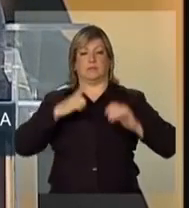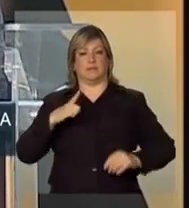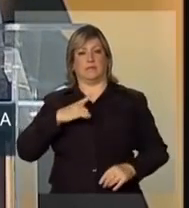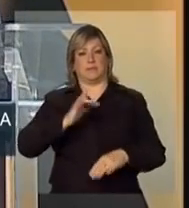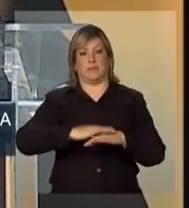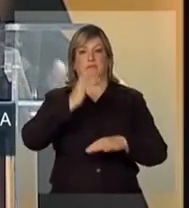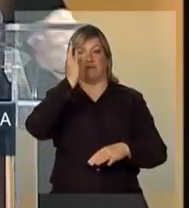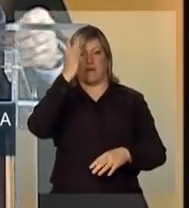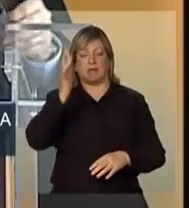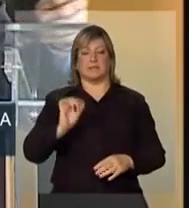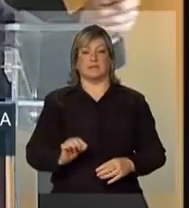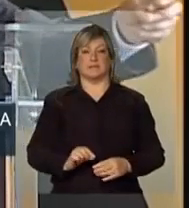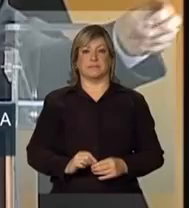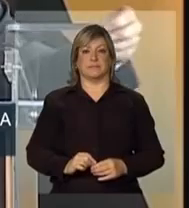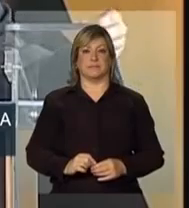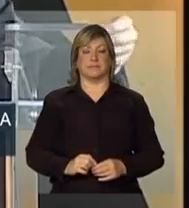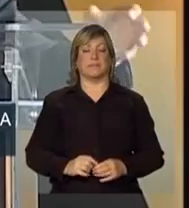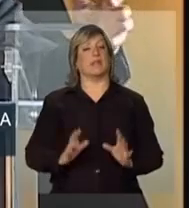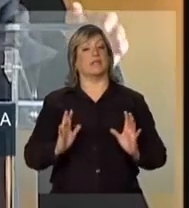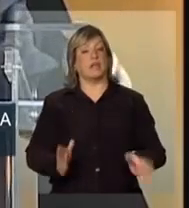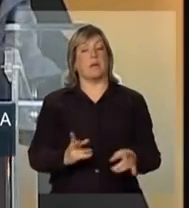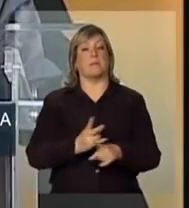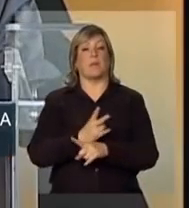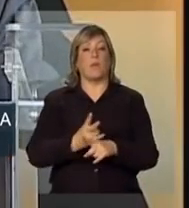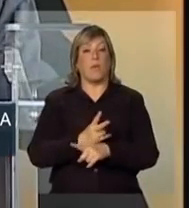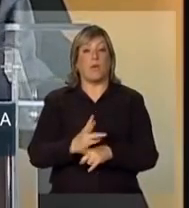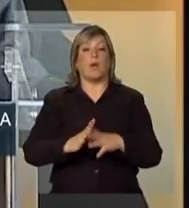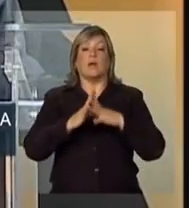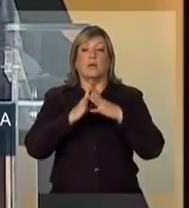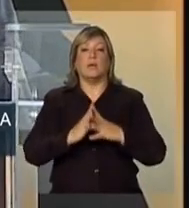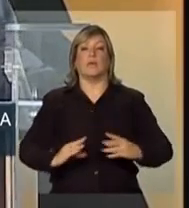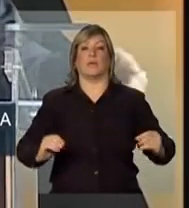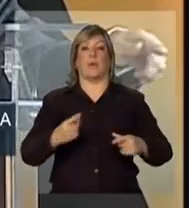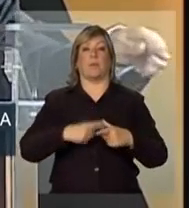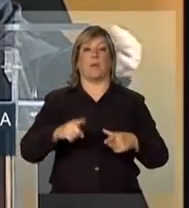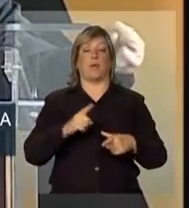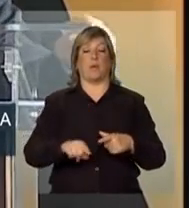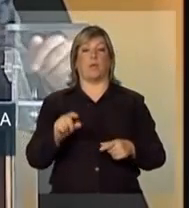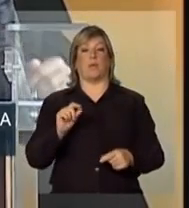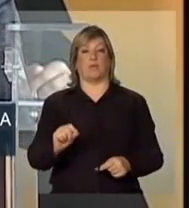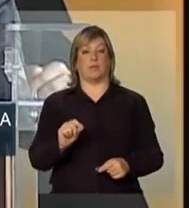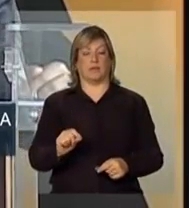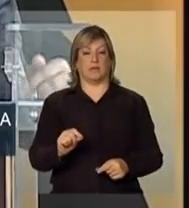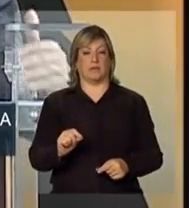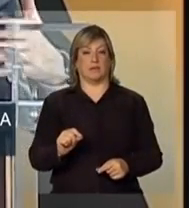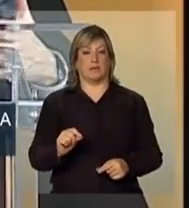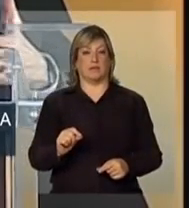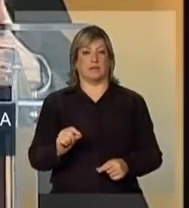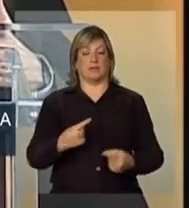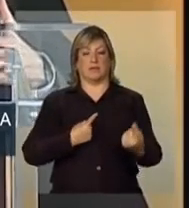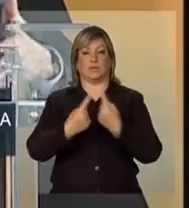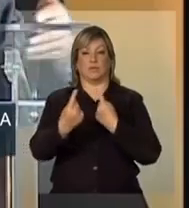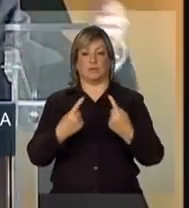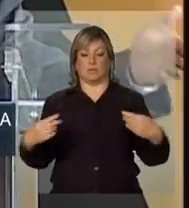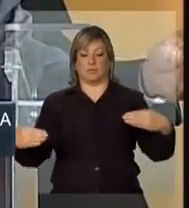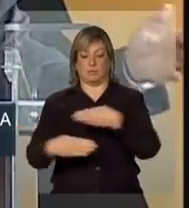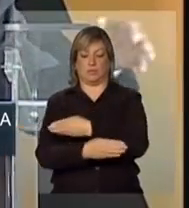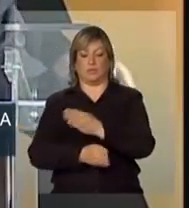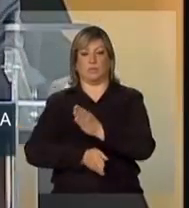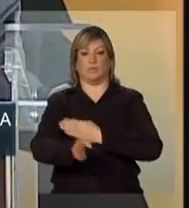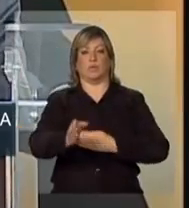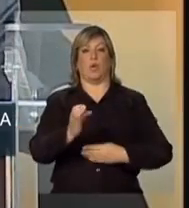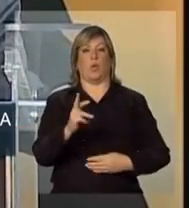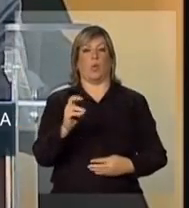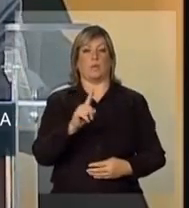Já procura resolver o problema de interseções nos cruzamentos, nas áreas das